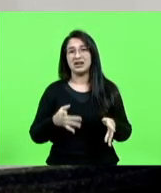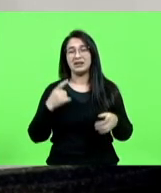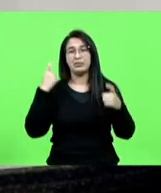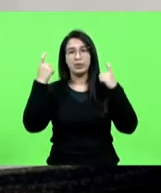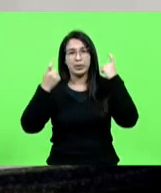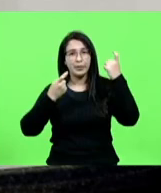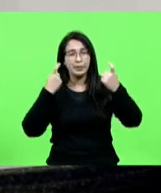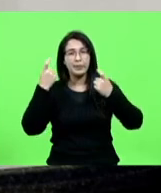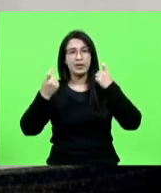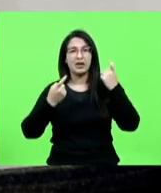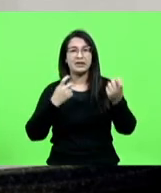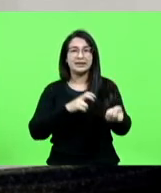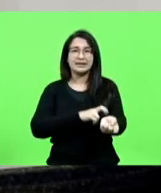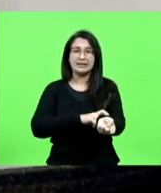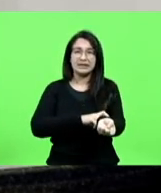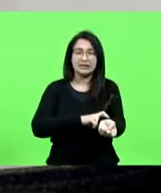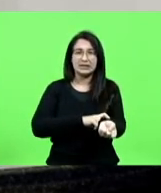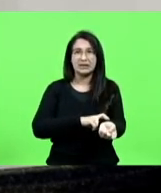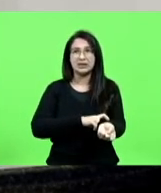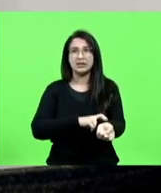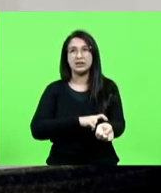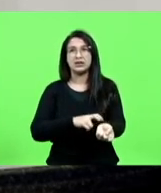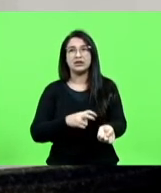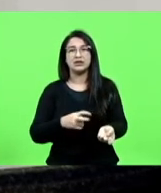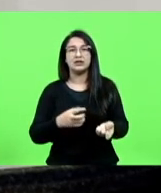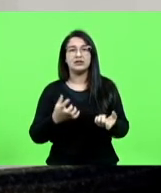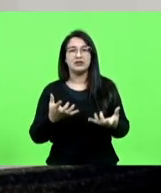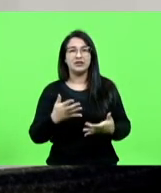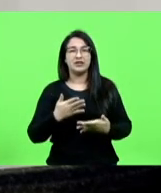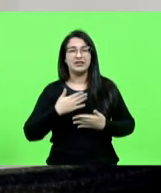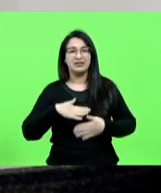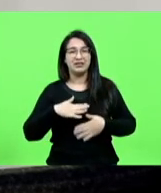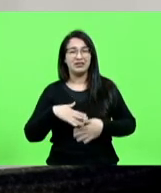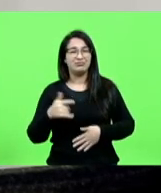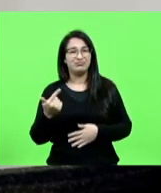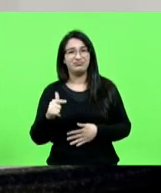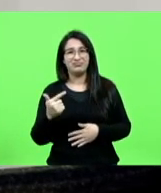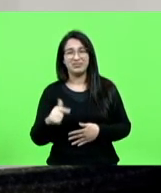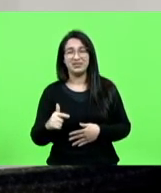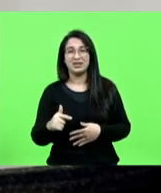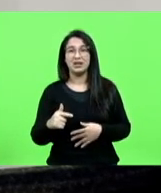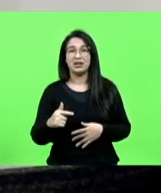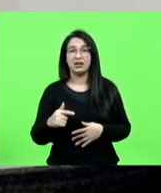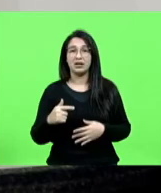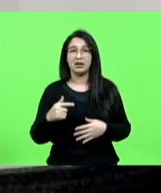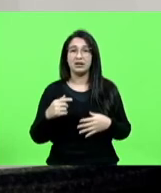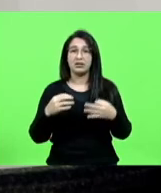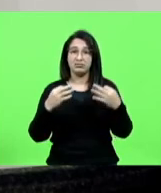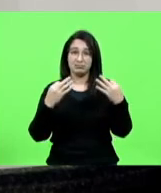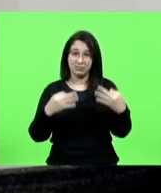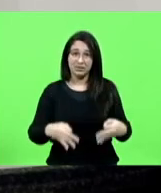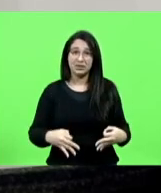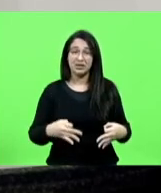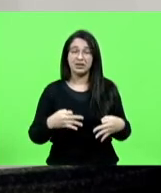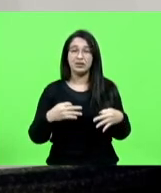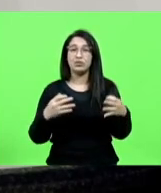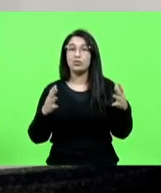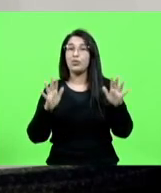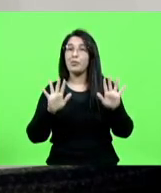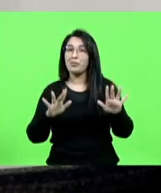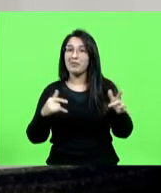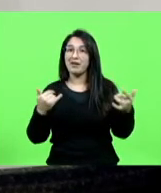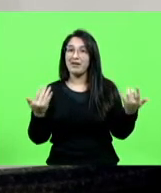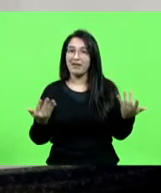irritados insatisfeitos preocupados e com razão e que agora podem ter um sono mais